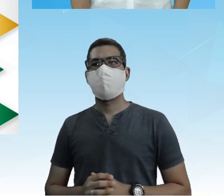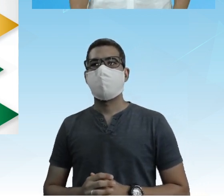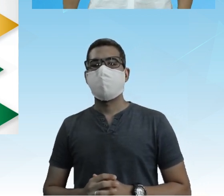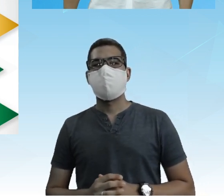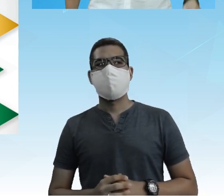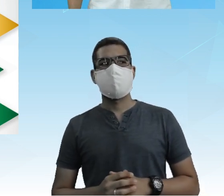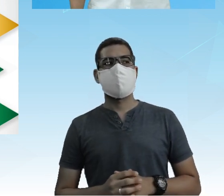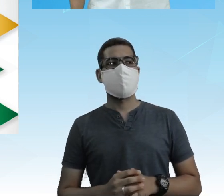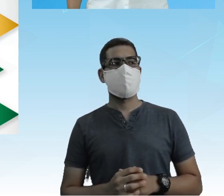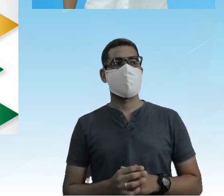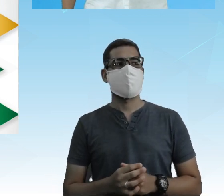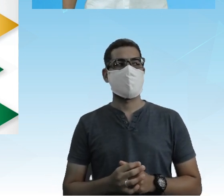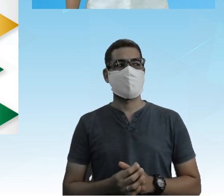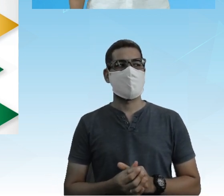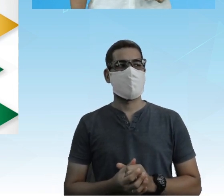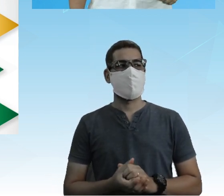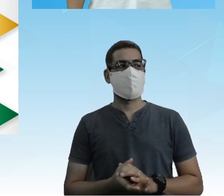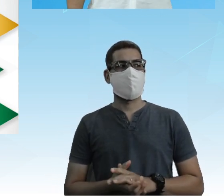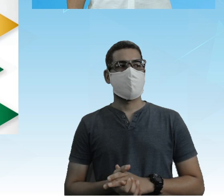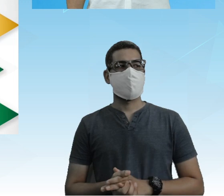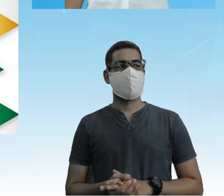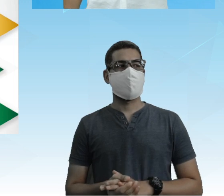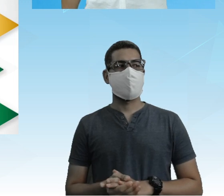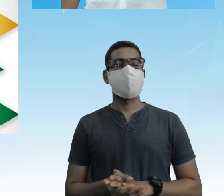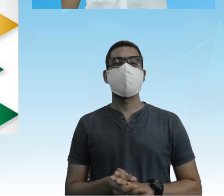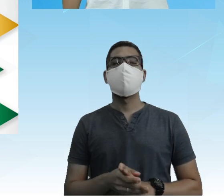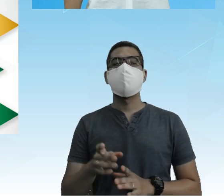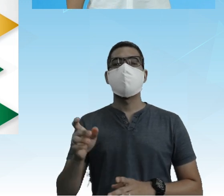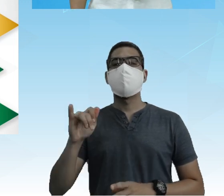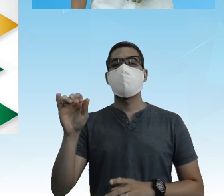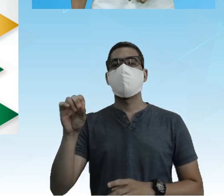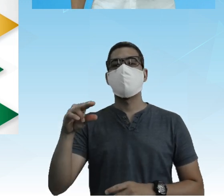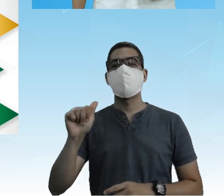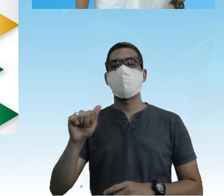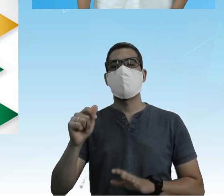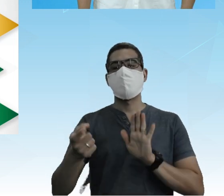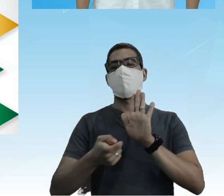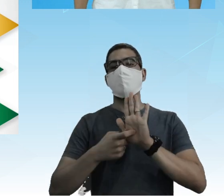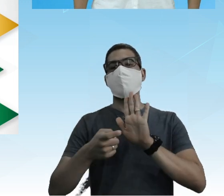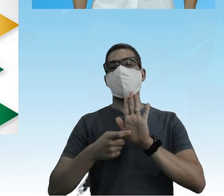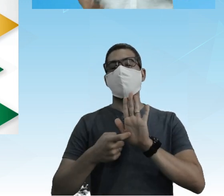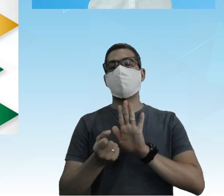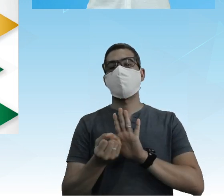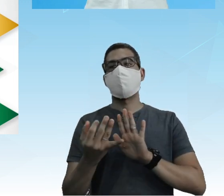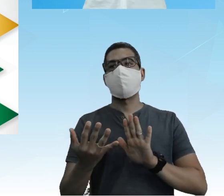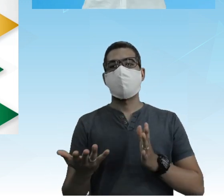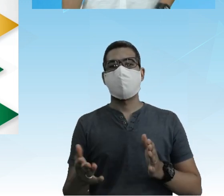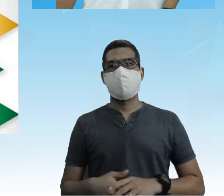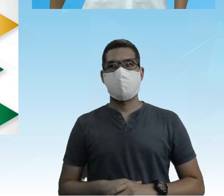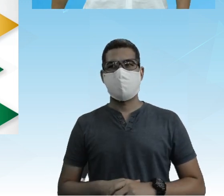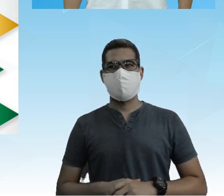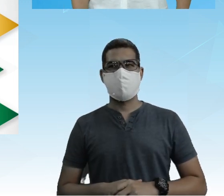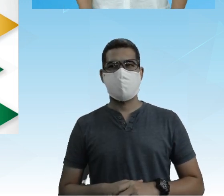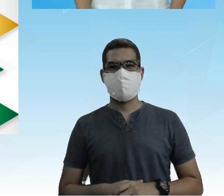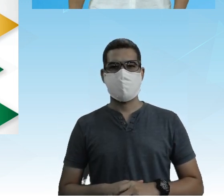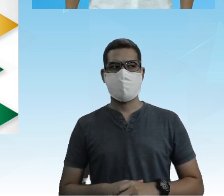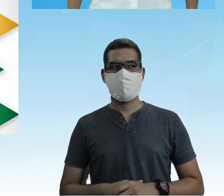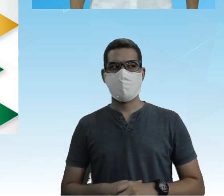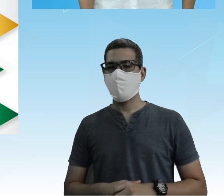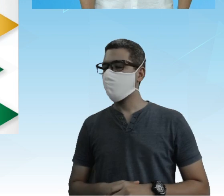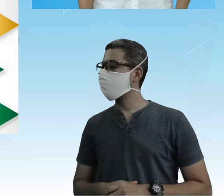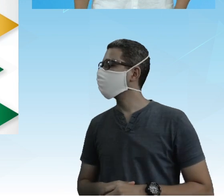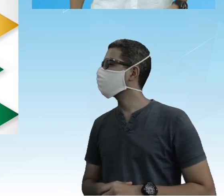Vamos resolver Quantas vezes você acredita Que Joana clicou Nessa opção De edição da imagem Da minha fotografia Vamos ver